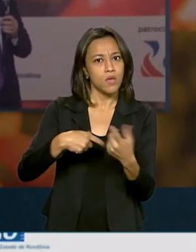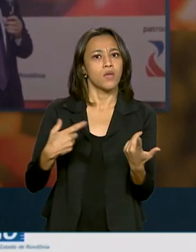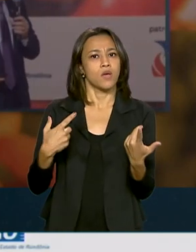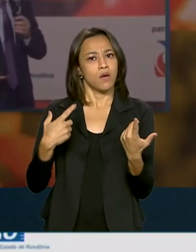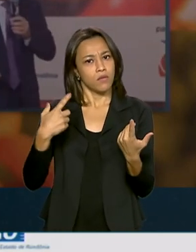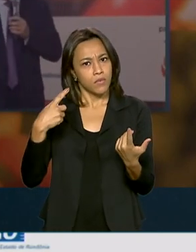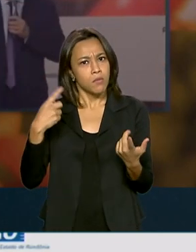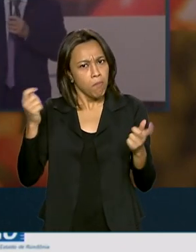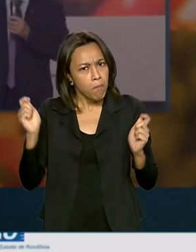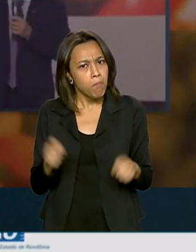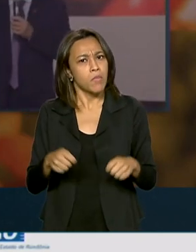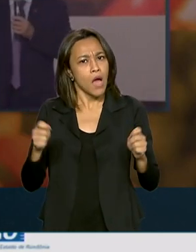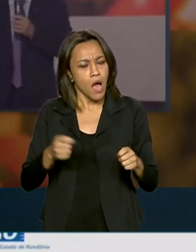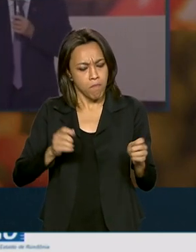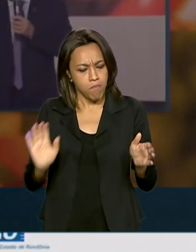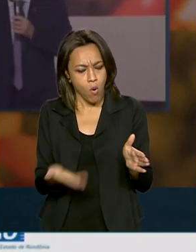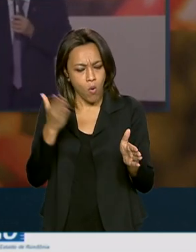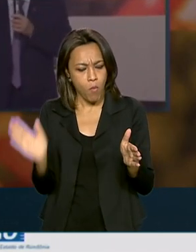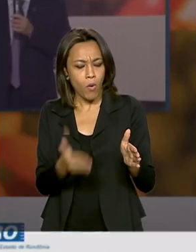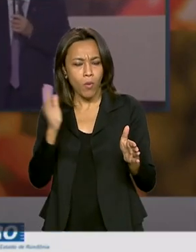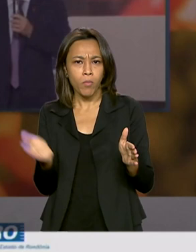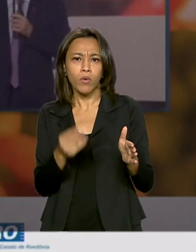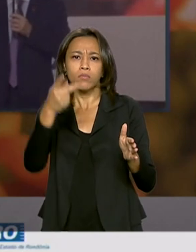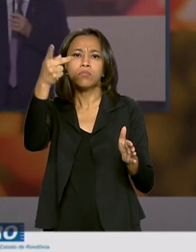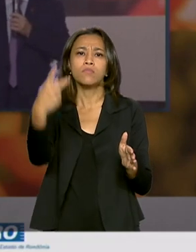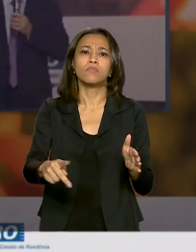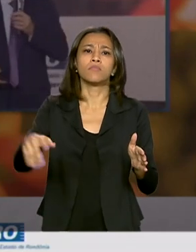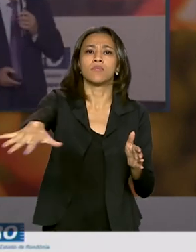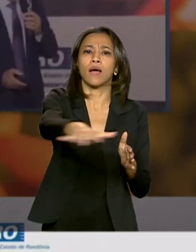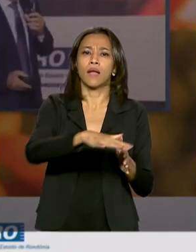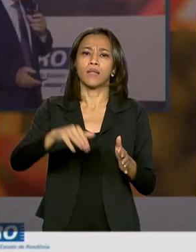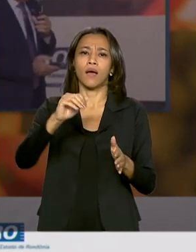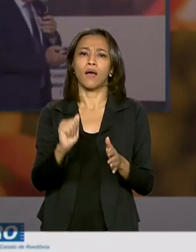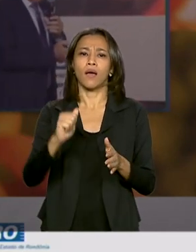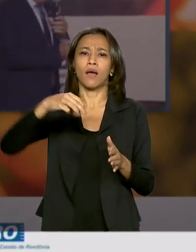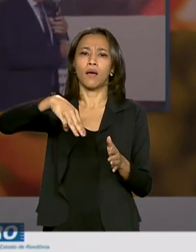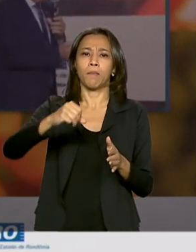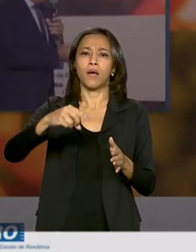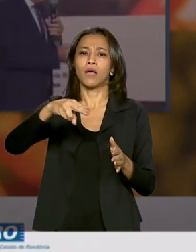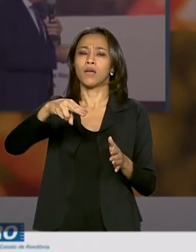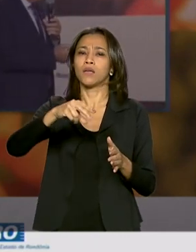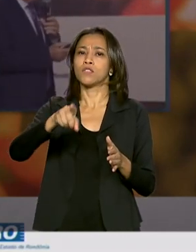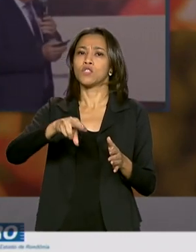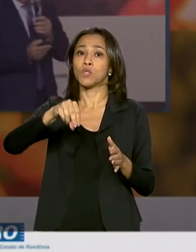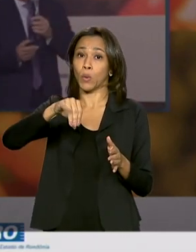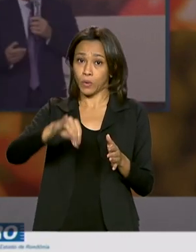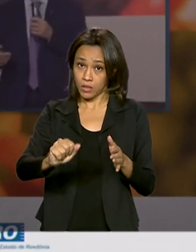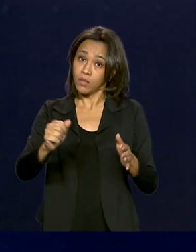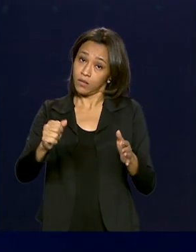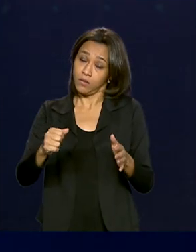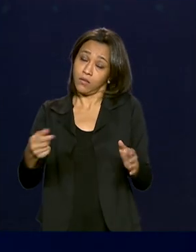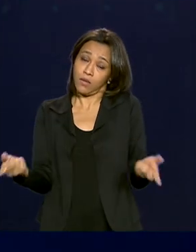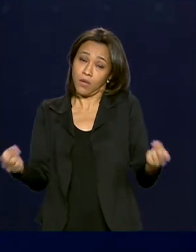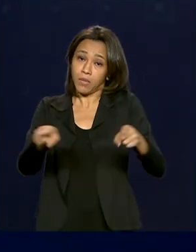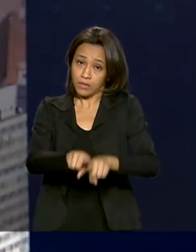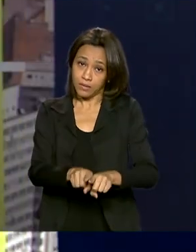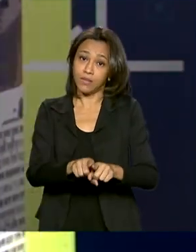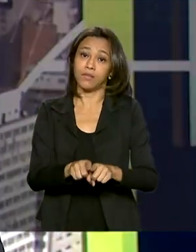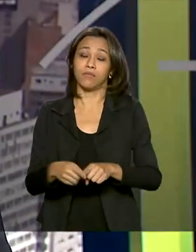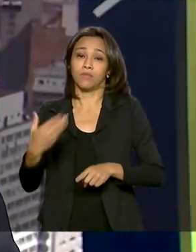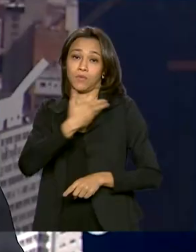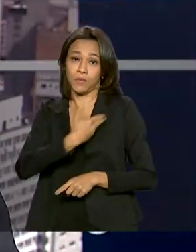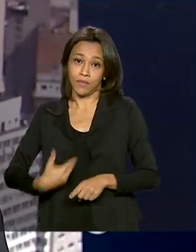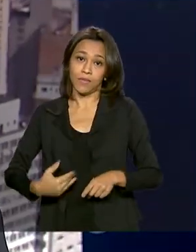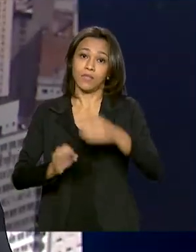pare em pé e produza para a Amazônia e utilizando para isso as parcerias público-privadas. E o